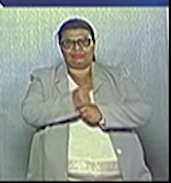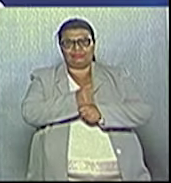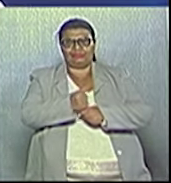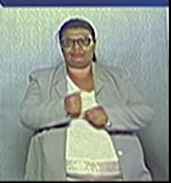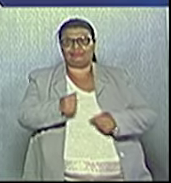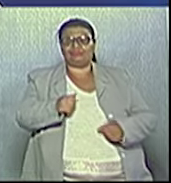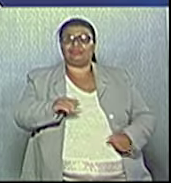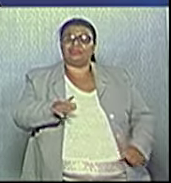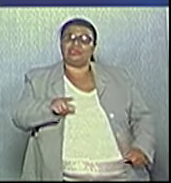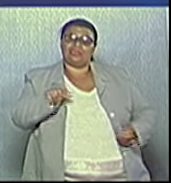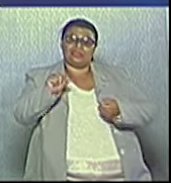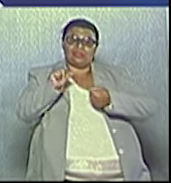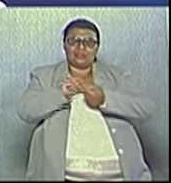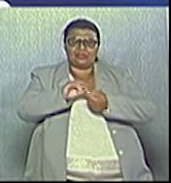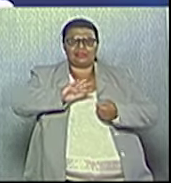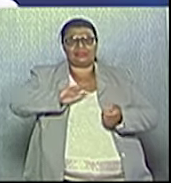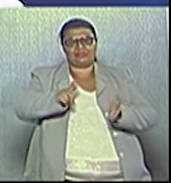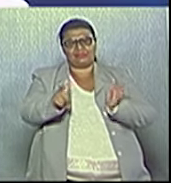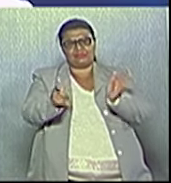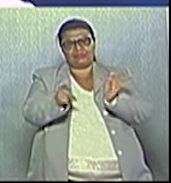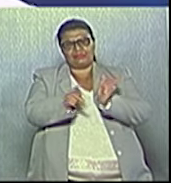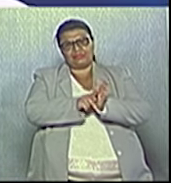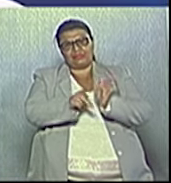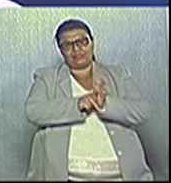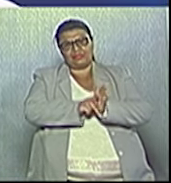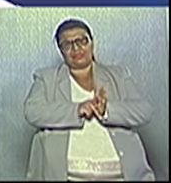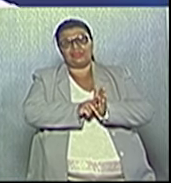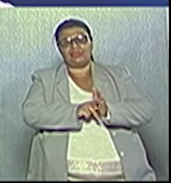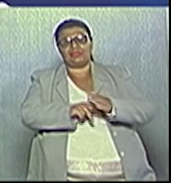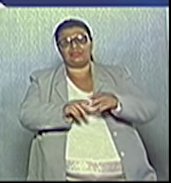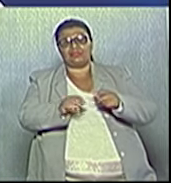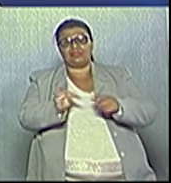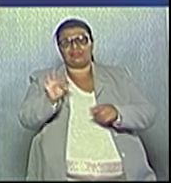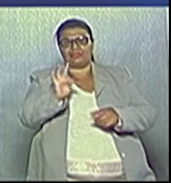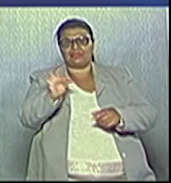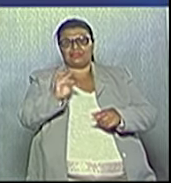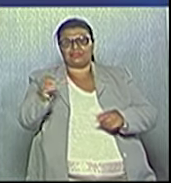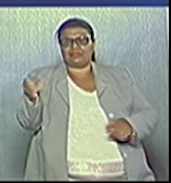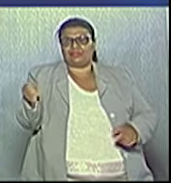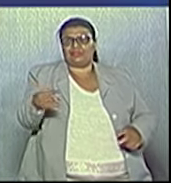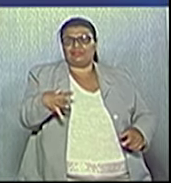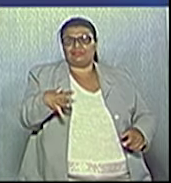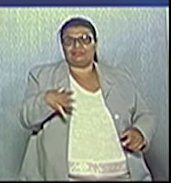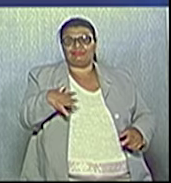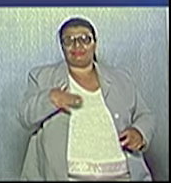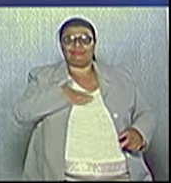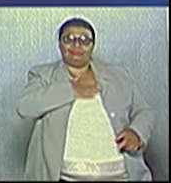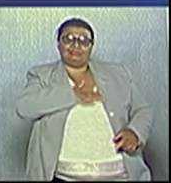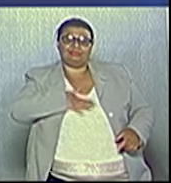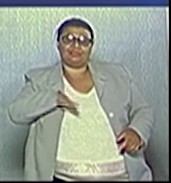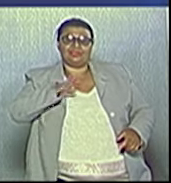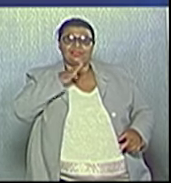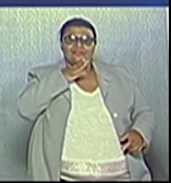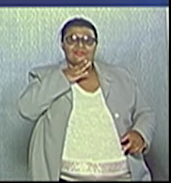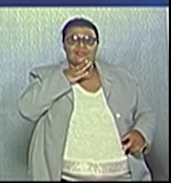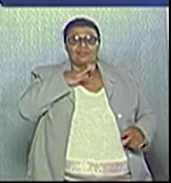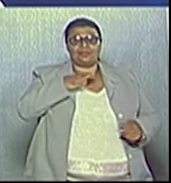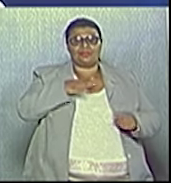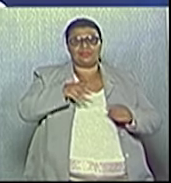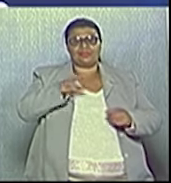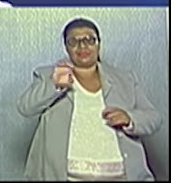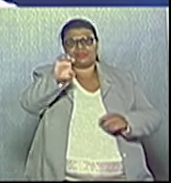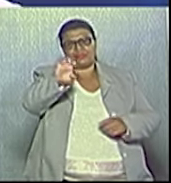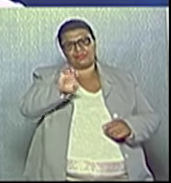não tenha mandado projetos para a Subsecretaria de Ciência, Tecnologia e Inovação. Eu tive o prazer de assumir uma das maiores pastas do Estado.